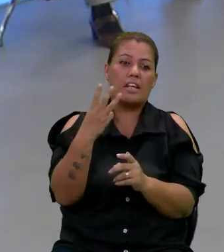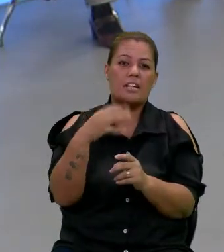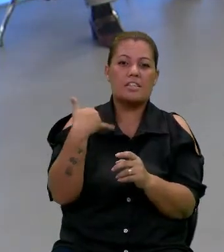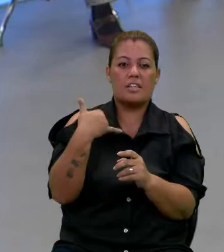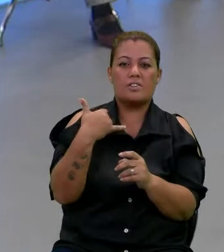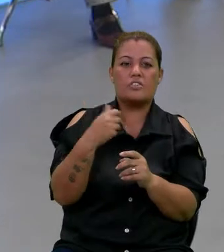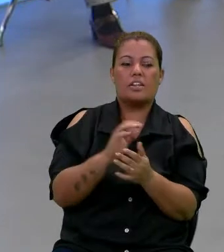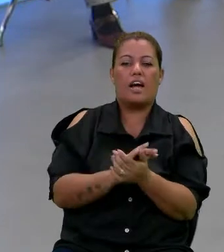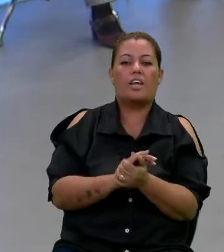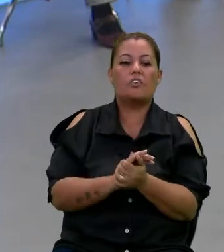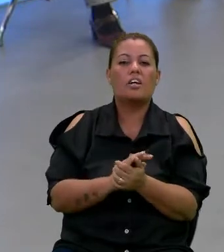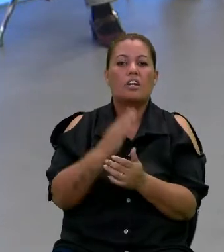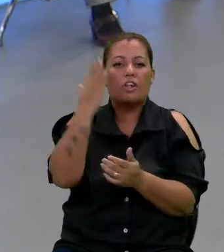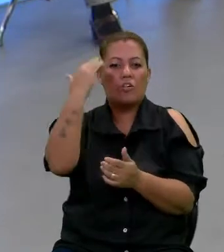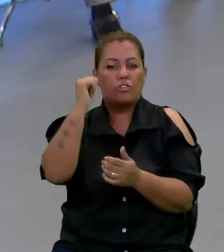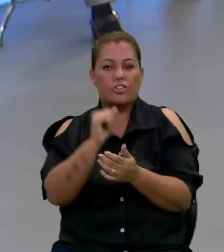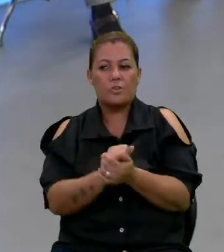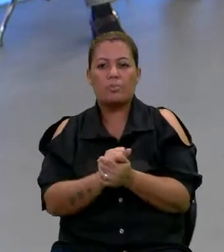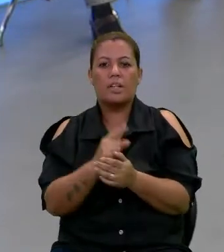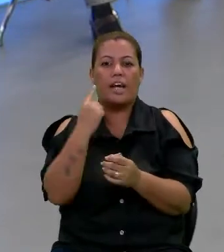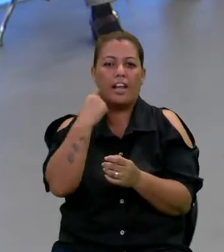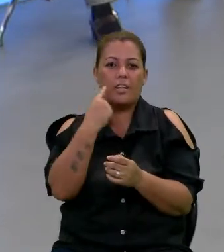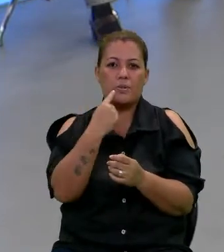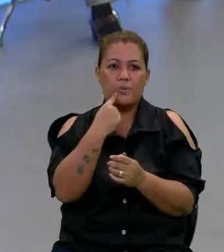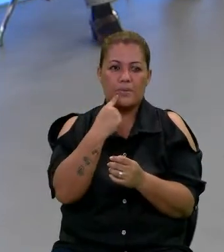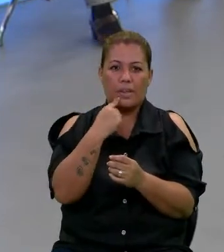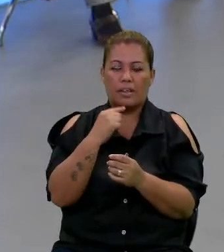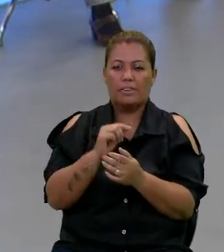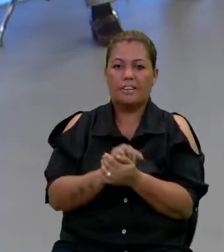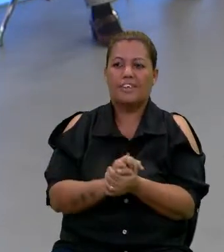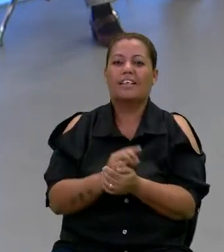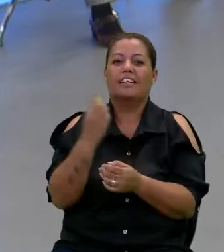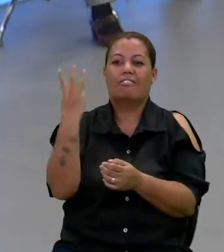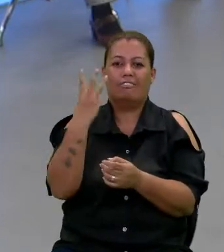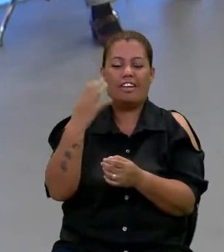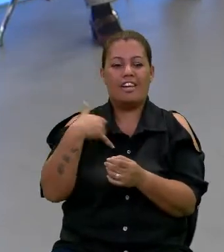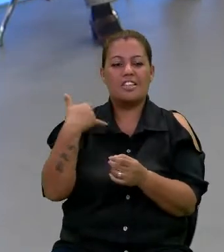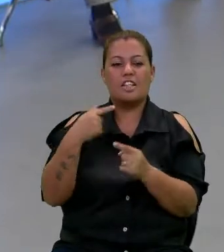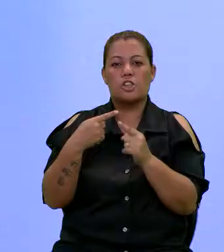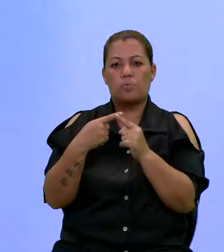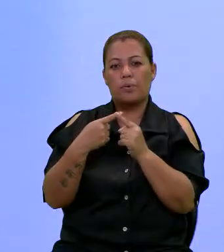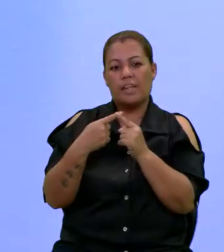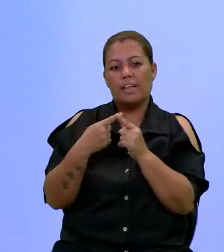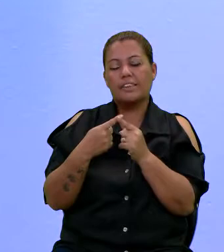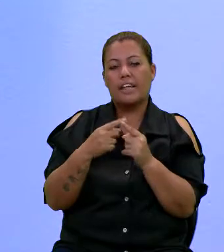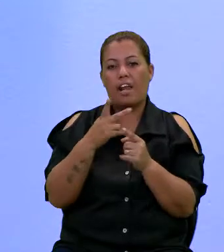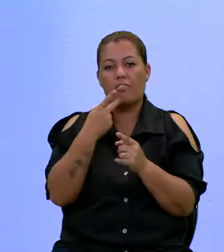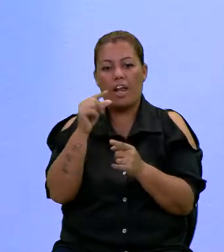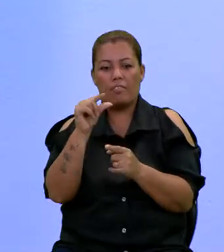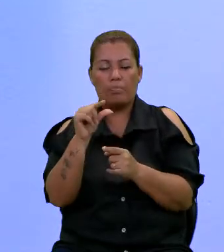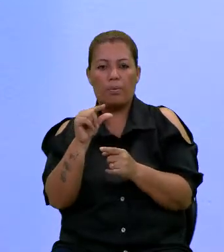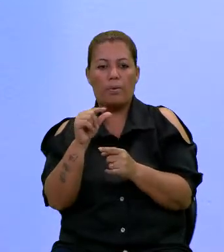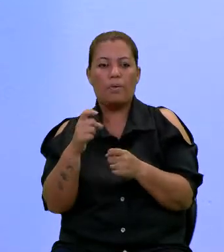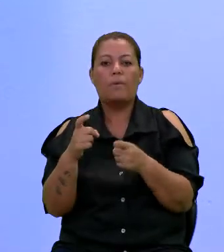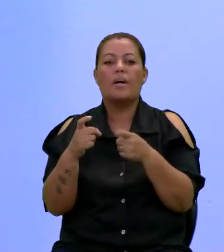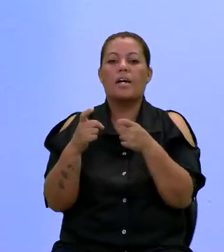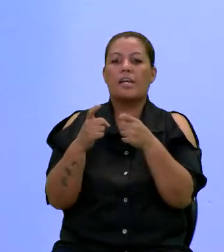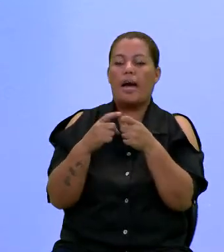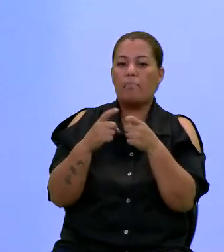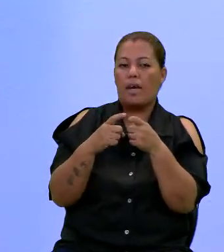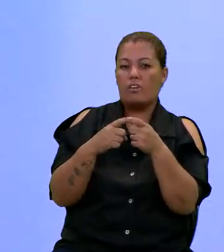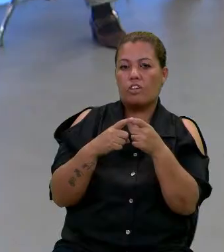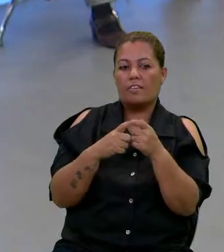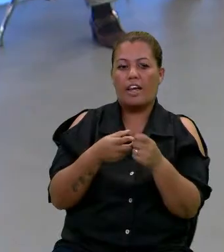após três anos de idade, que eu fui descobrir que ela era surda. Três anos, gente? Três anos, porque assim, ela falava pouco